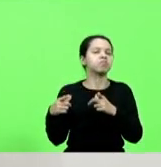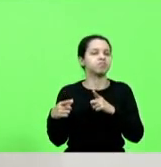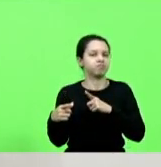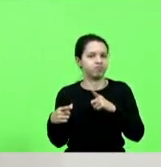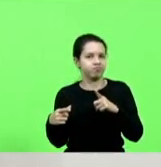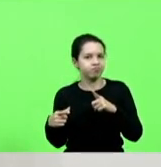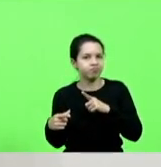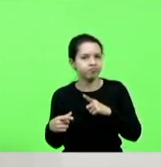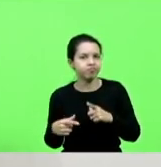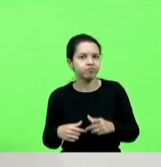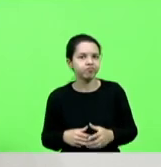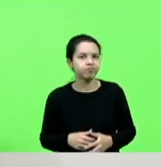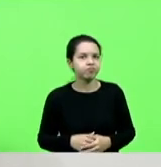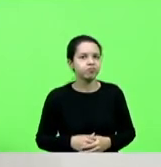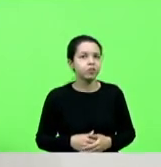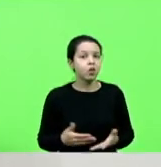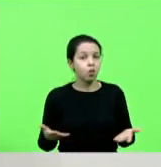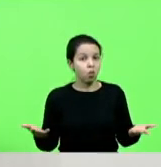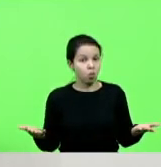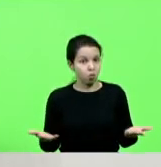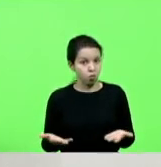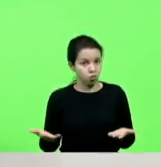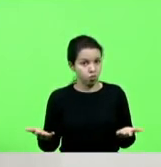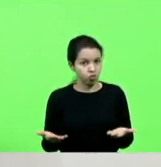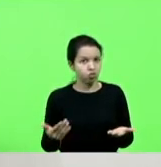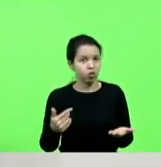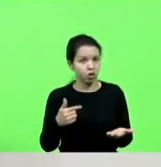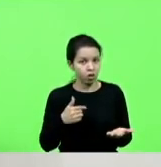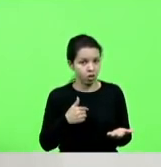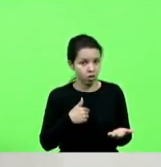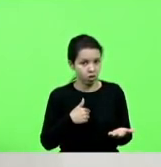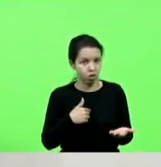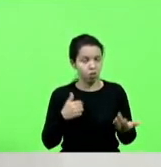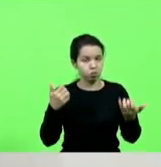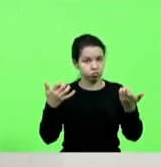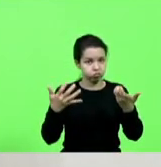bom senhores mas o que traz aqui hoje é uma pauta lá de Blumenau